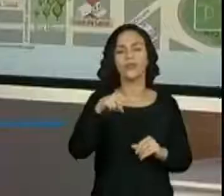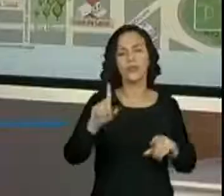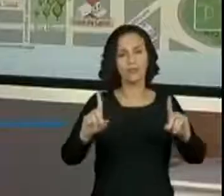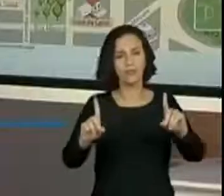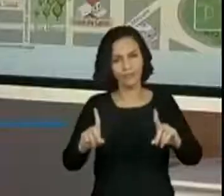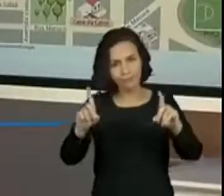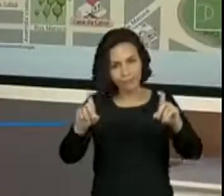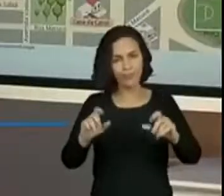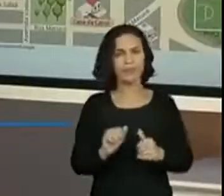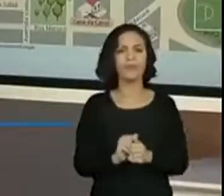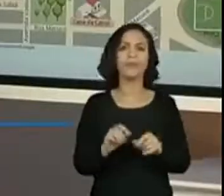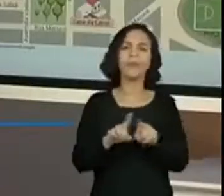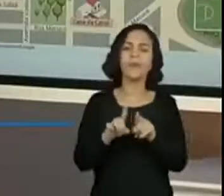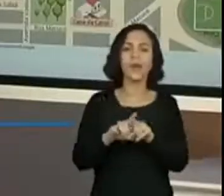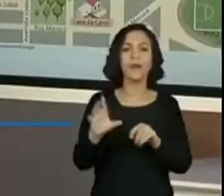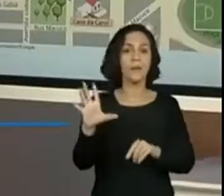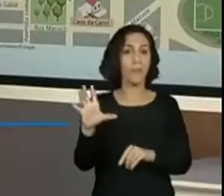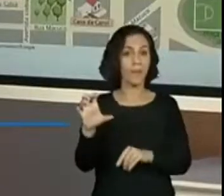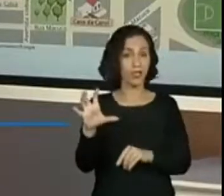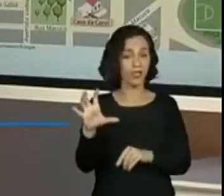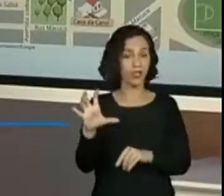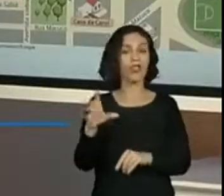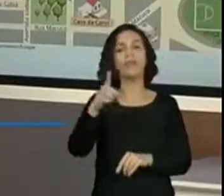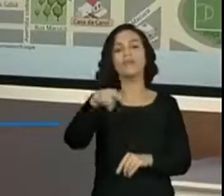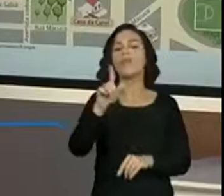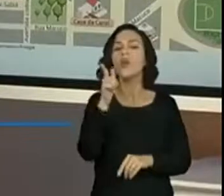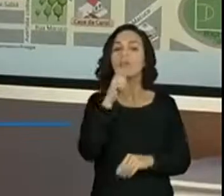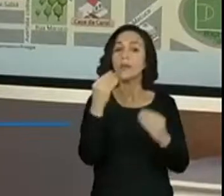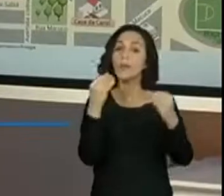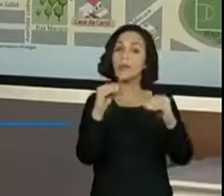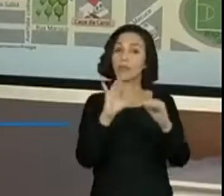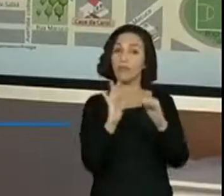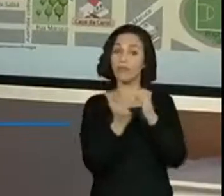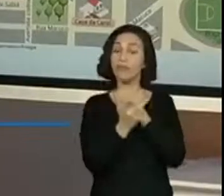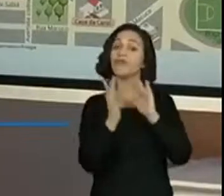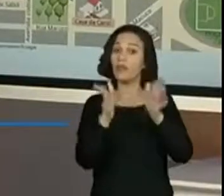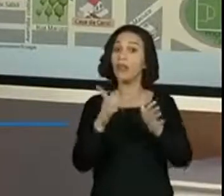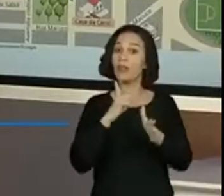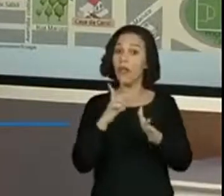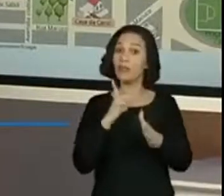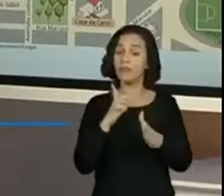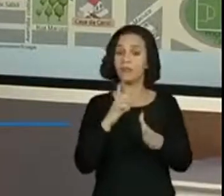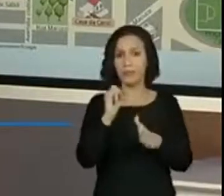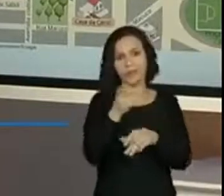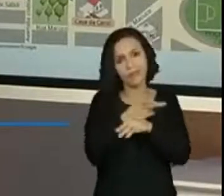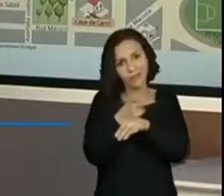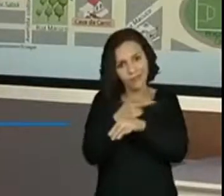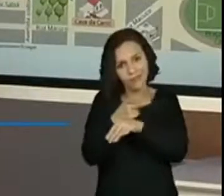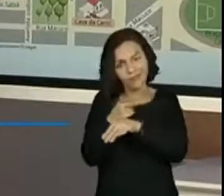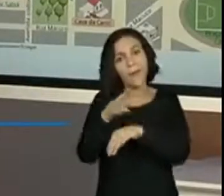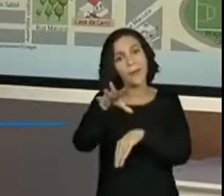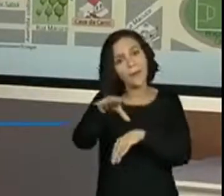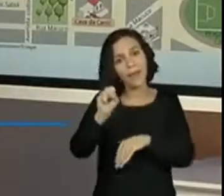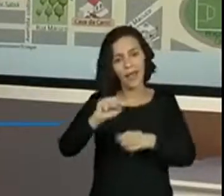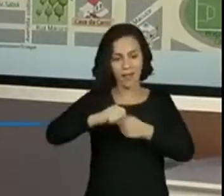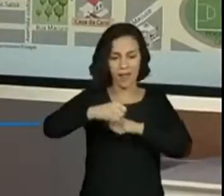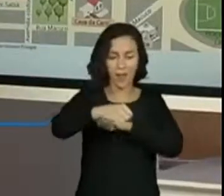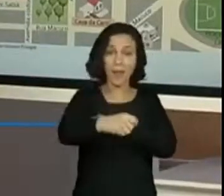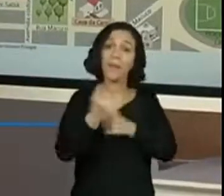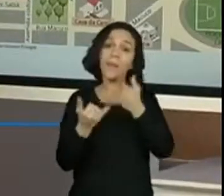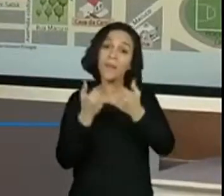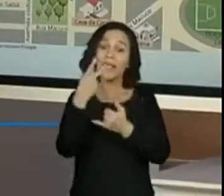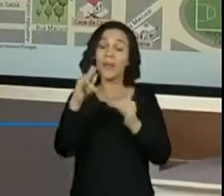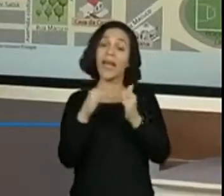na tela, procurem o material, até colocou na rede social, já. Se vocês quiserem, peguem o mapa e façam a